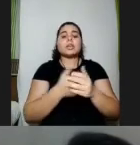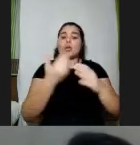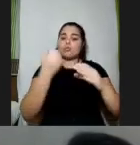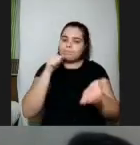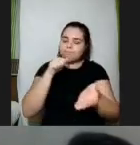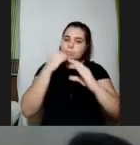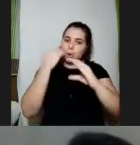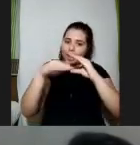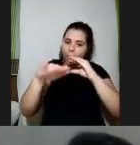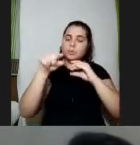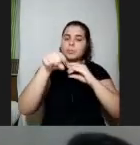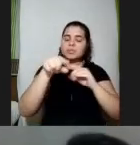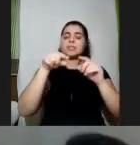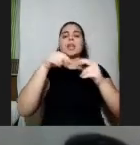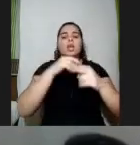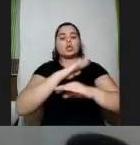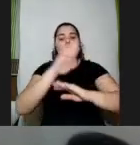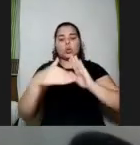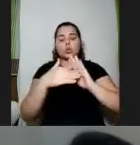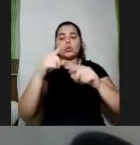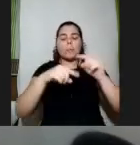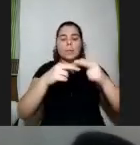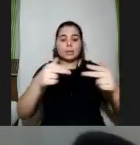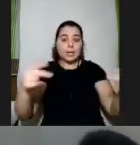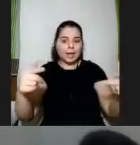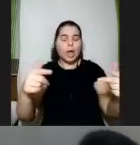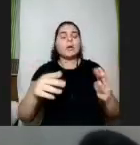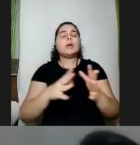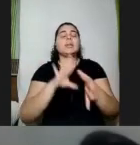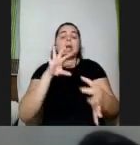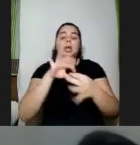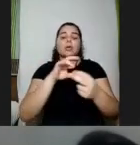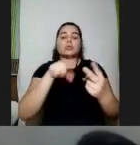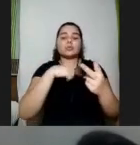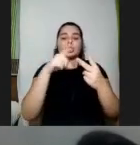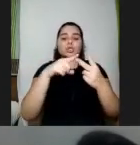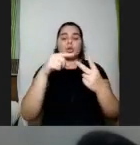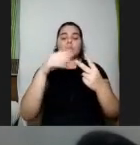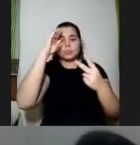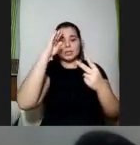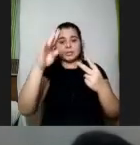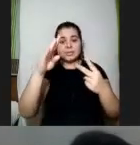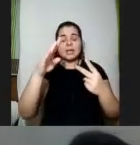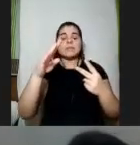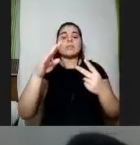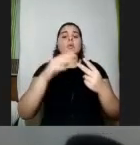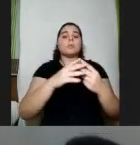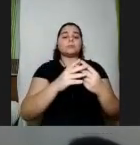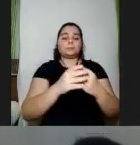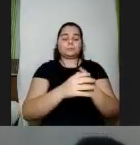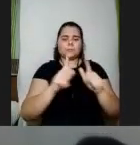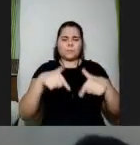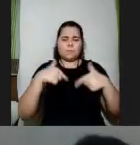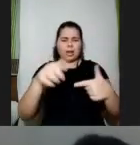que está ligado realmente ao segundo princípio ali em relação às funções executivas e aí pensar em